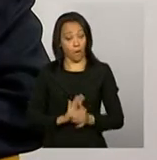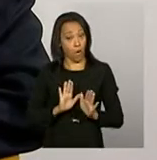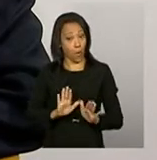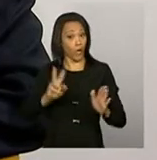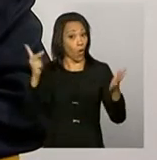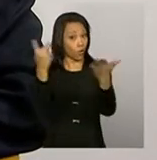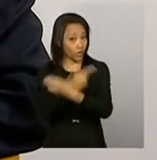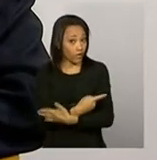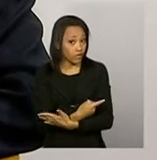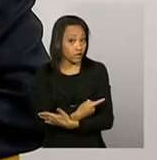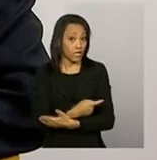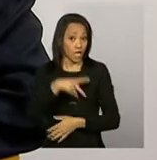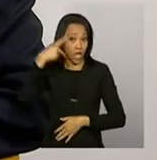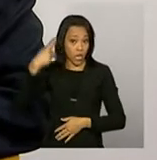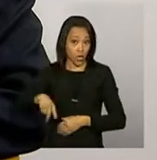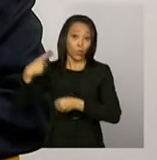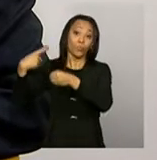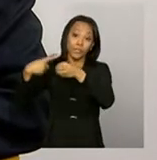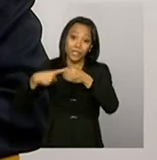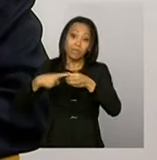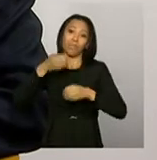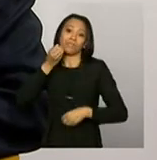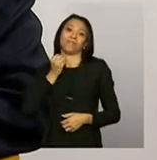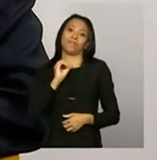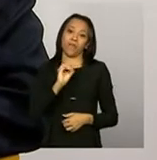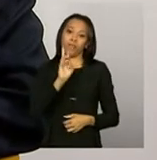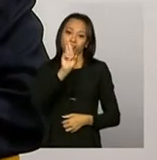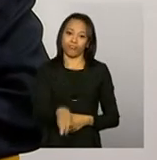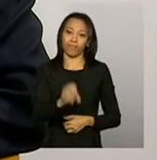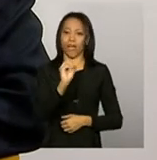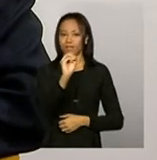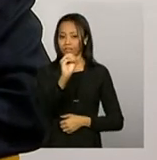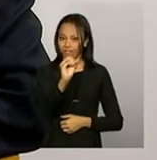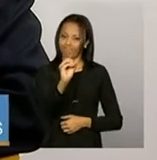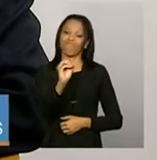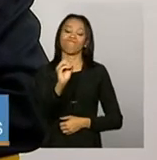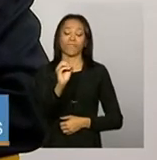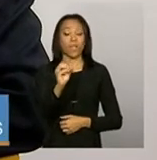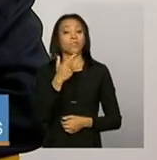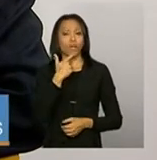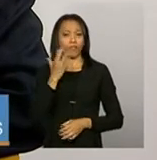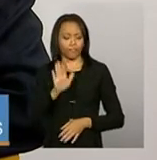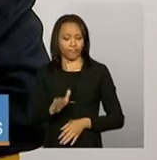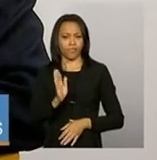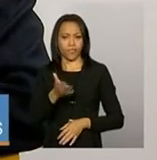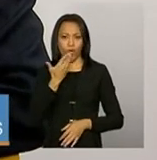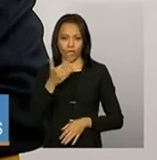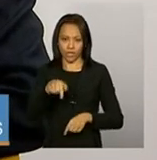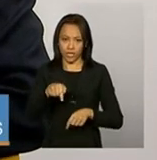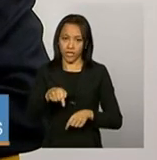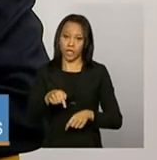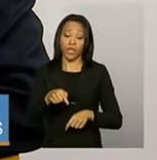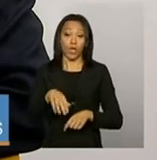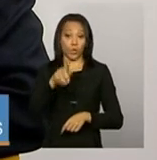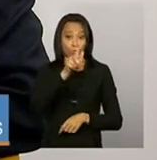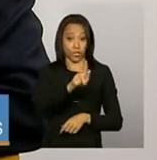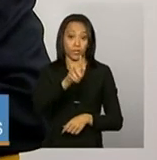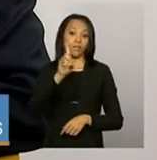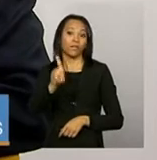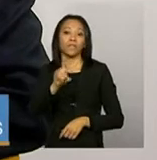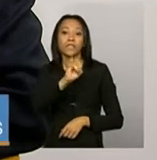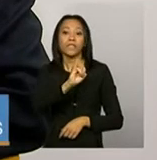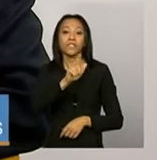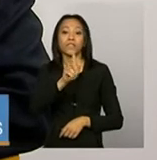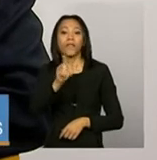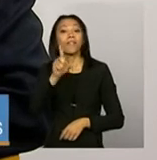que o IGD dele vai ser zero. Como nós falamos aqui há pouco, o IGD dele é composto de